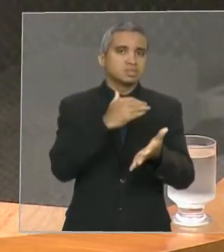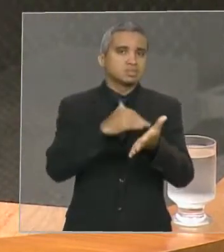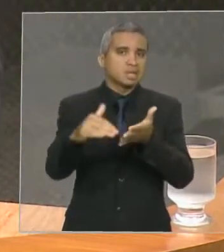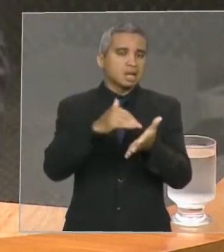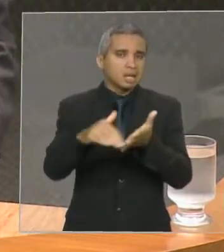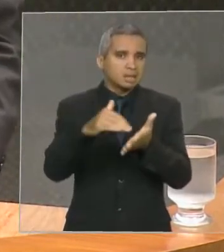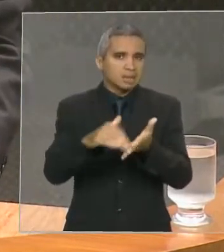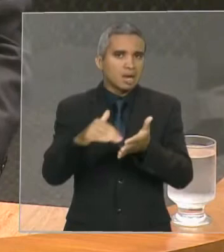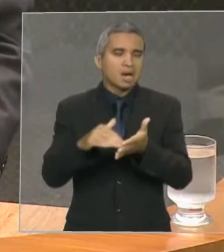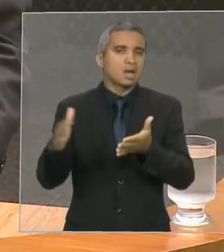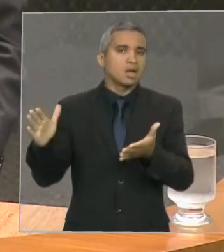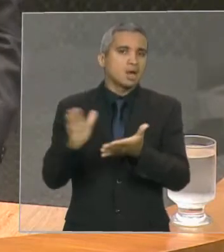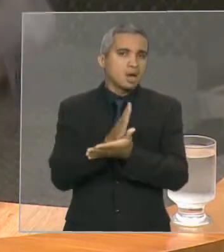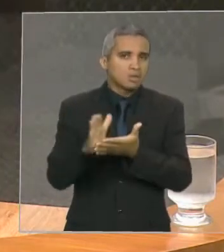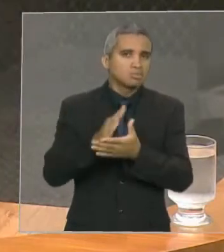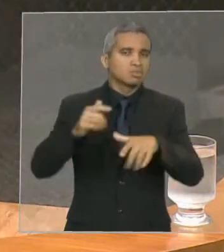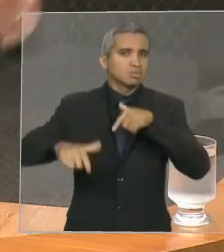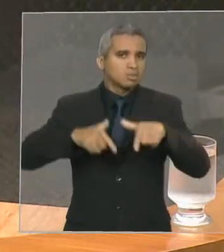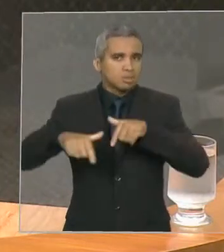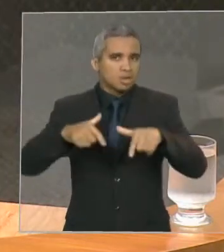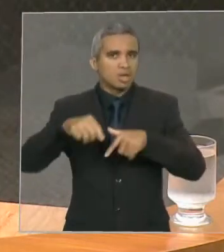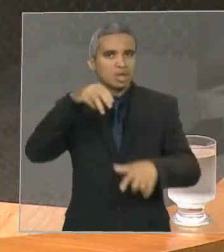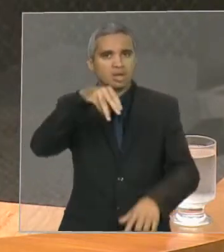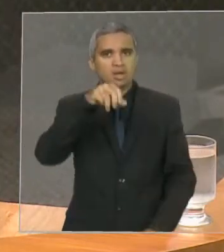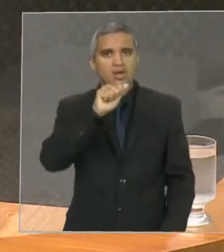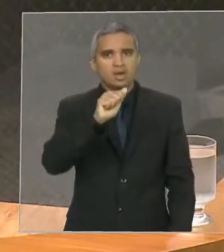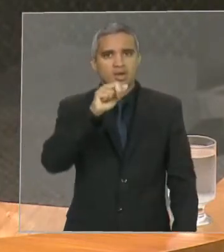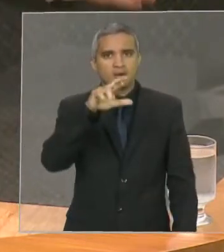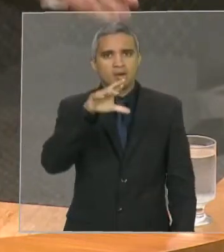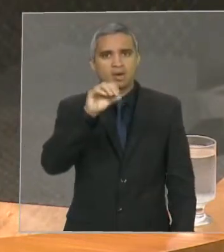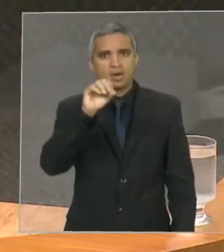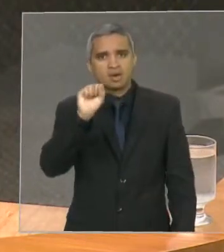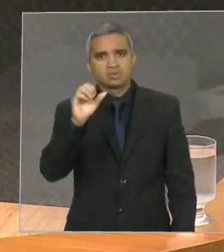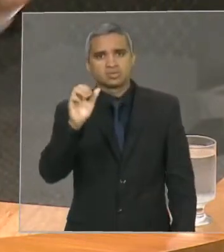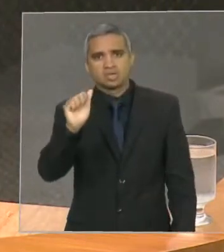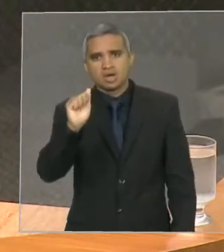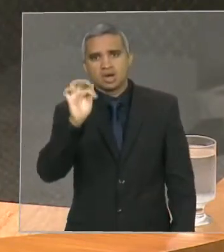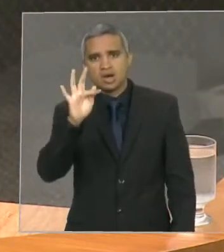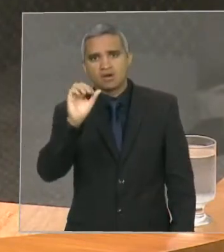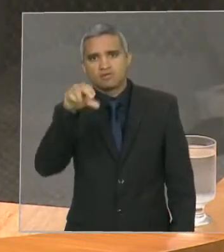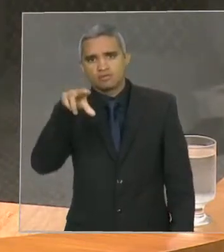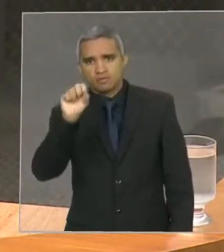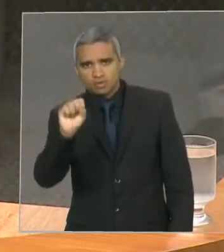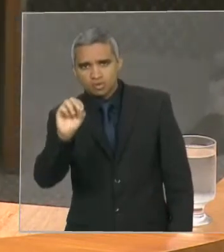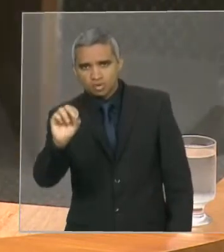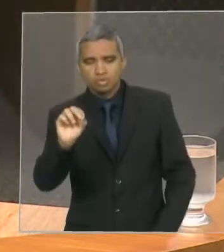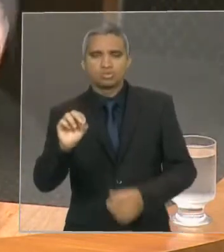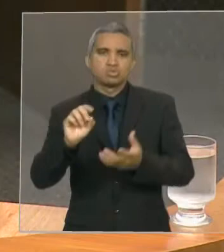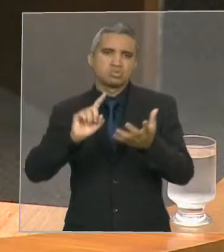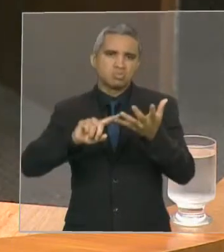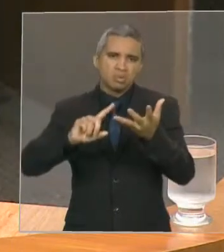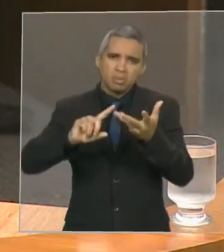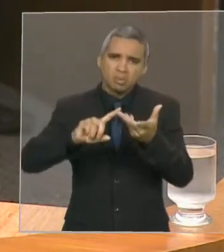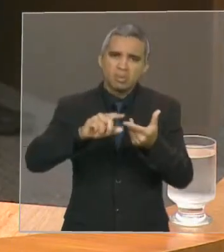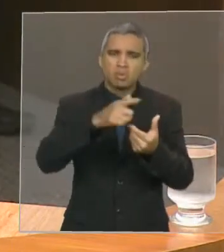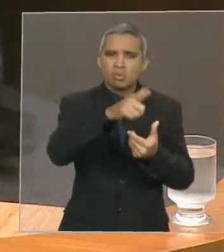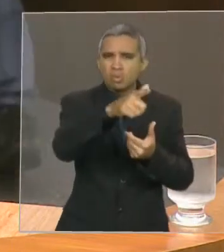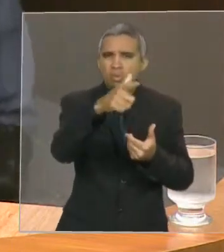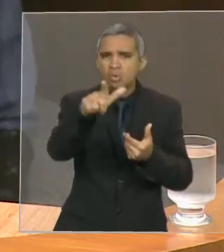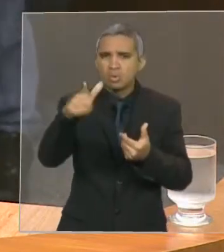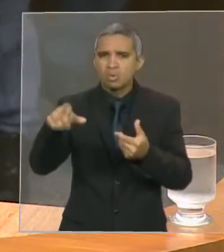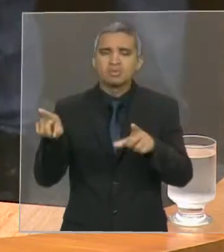um grande trabalho na ADEPOL, eu sinto o Marcos Afonso e tantos outros, depois se tornaram secretário pela sua atuação. O próprio atual